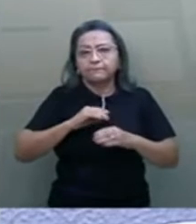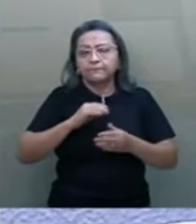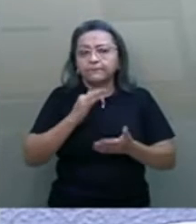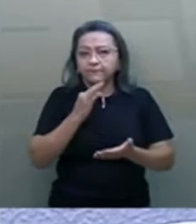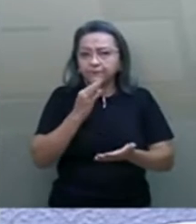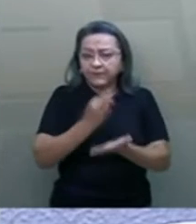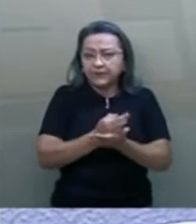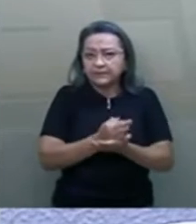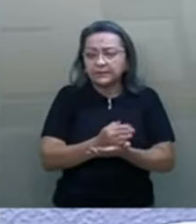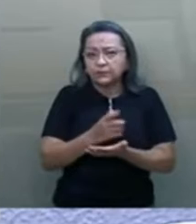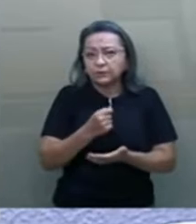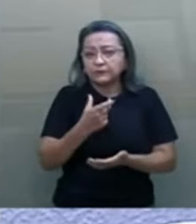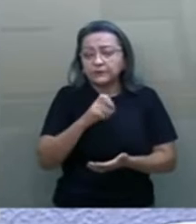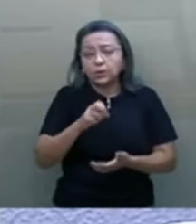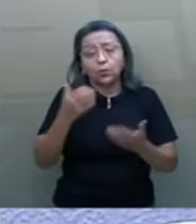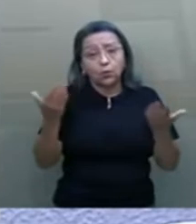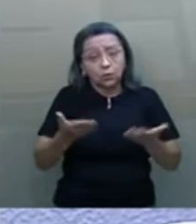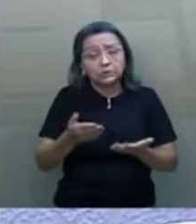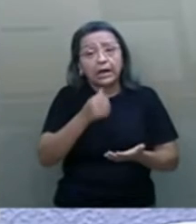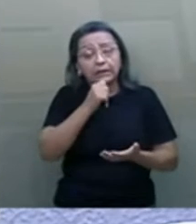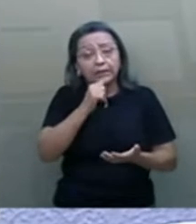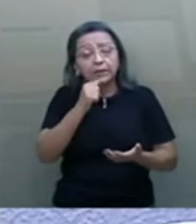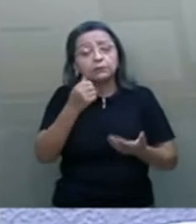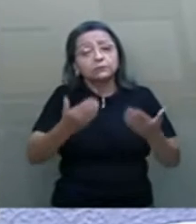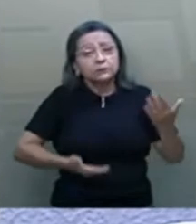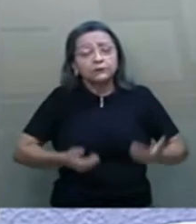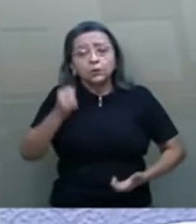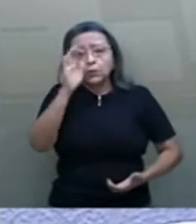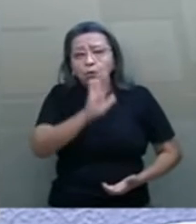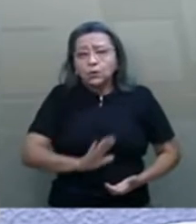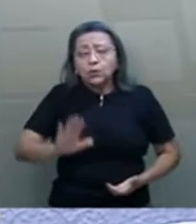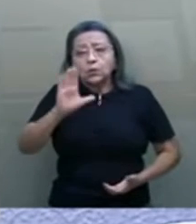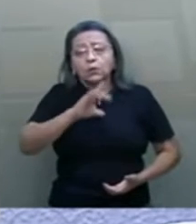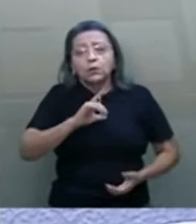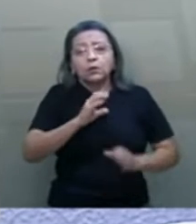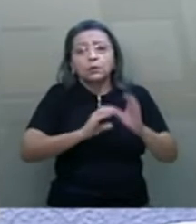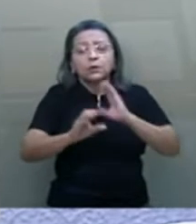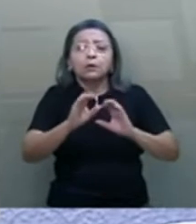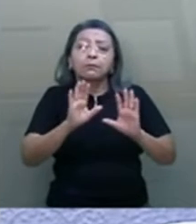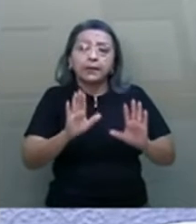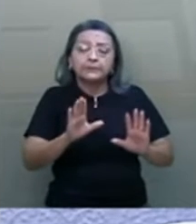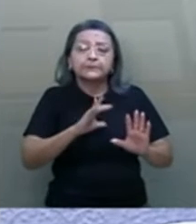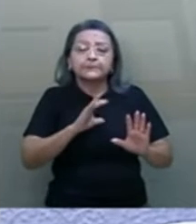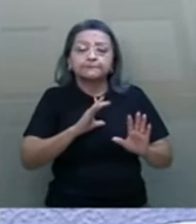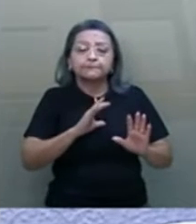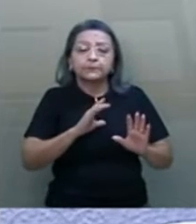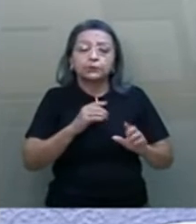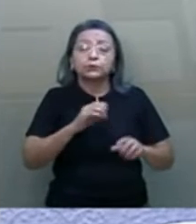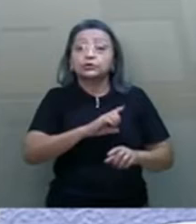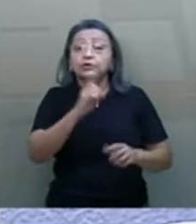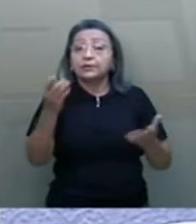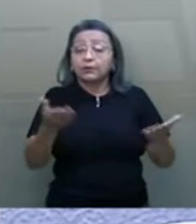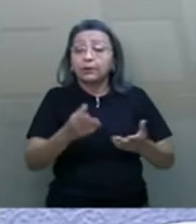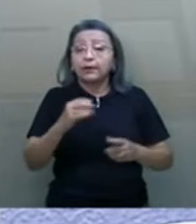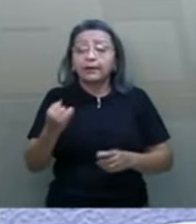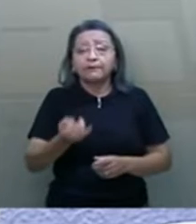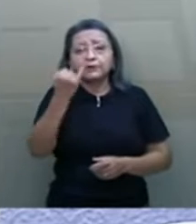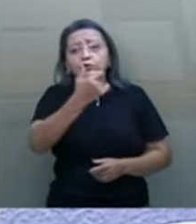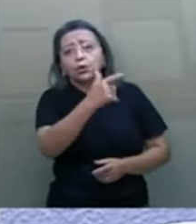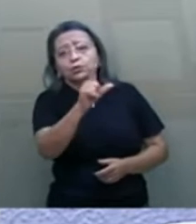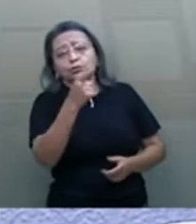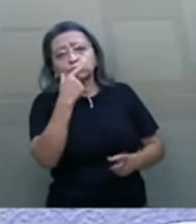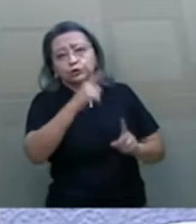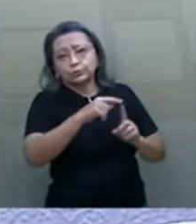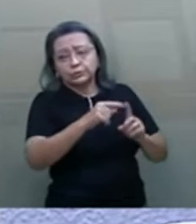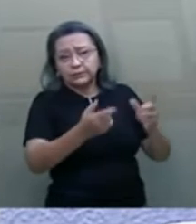Hoje, a telefonia fixa ainda figura como Serviço Universal de Telecomunicações, apesar de serem em contexto, nos dias atuais, a relevância de outros serviços.